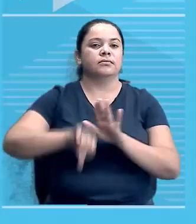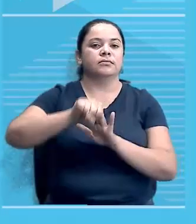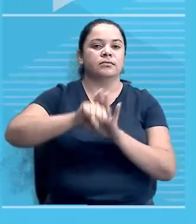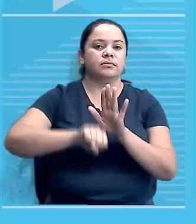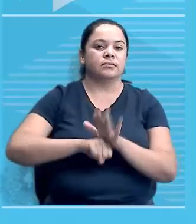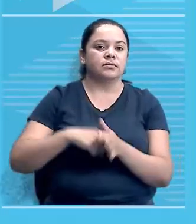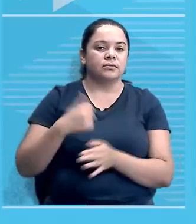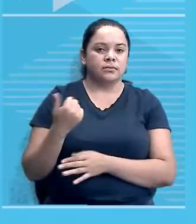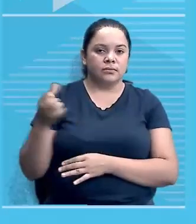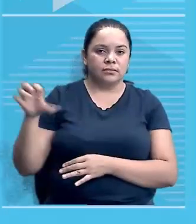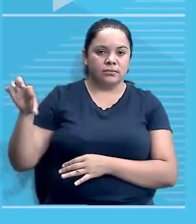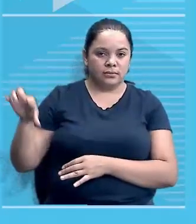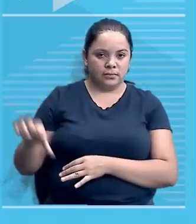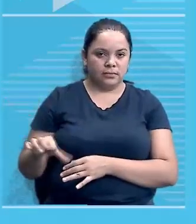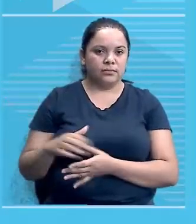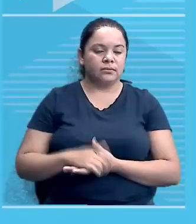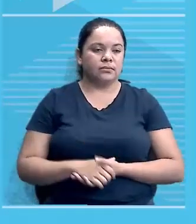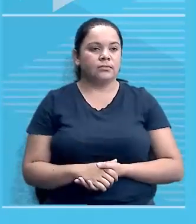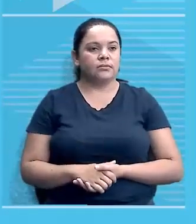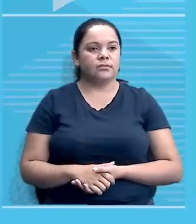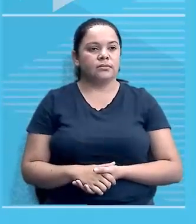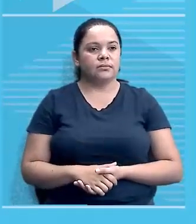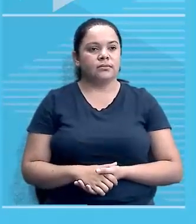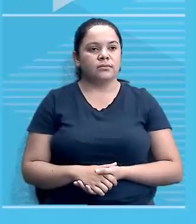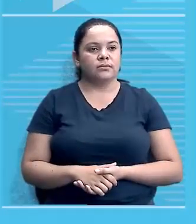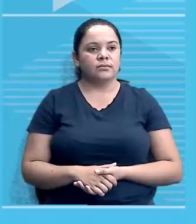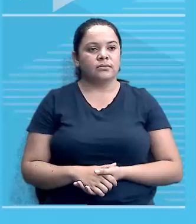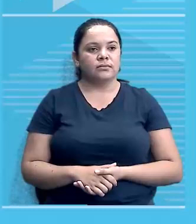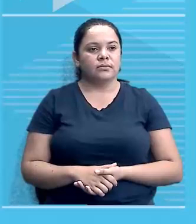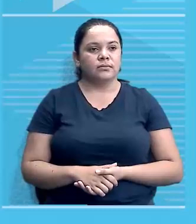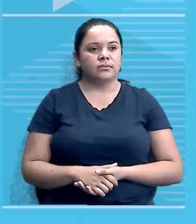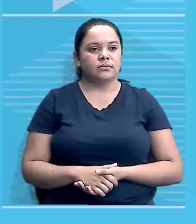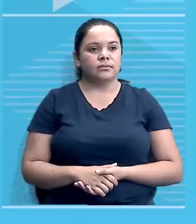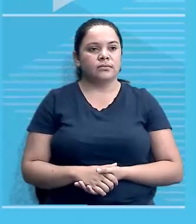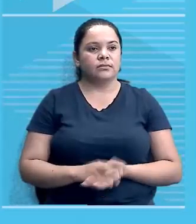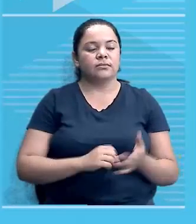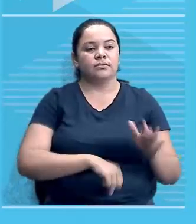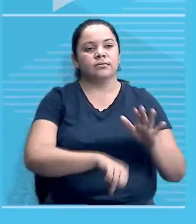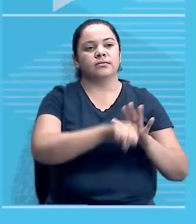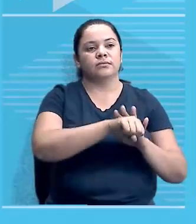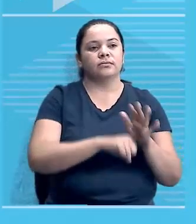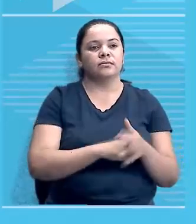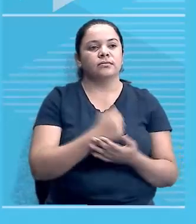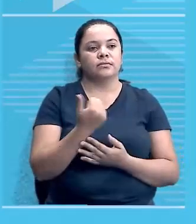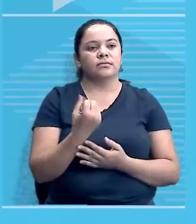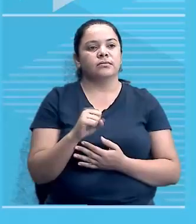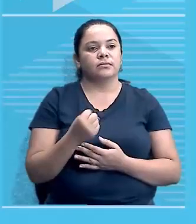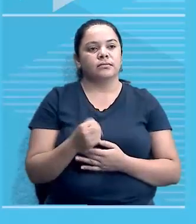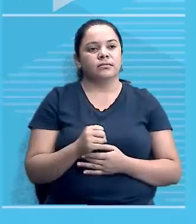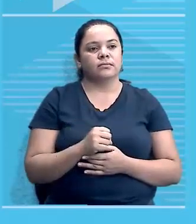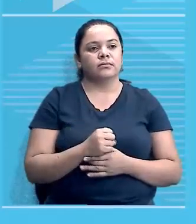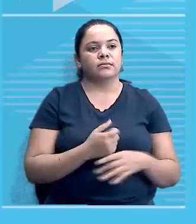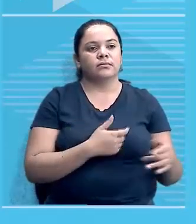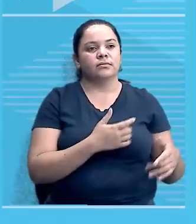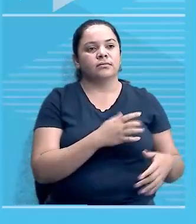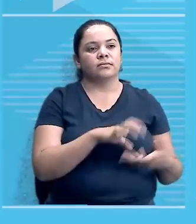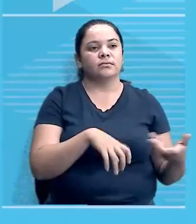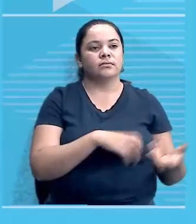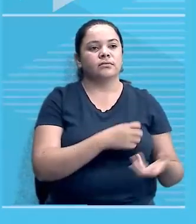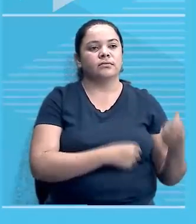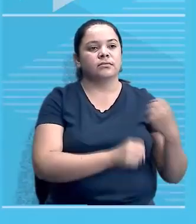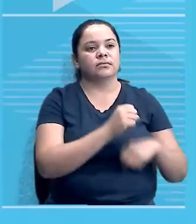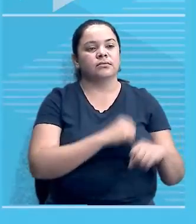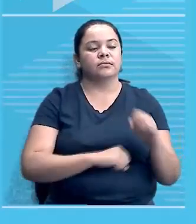e tanto, beleza? Século XVIII, Revolução Industrial. Século XIX, neocolonialismo ou imperialismo